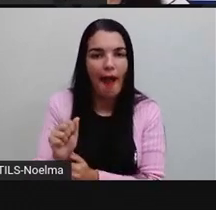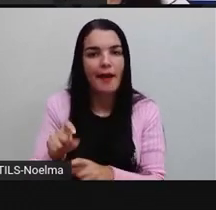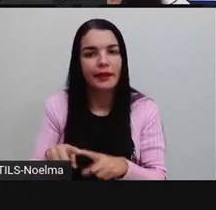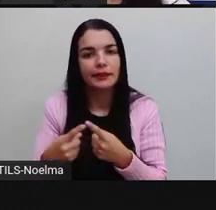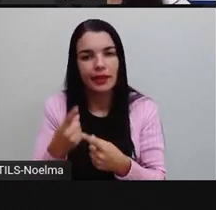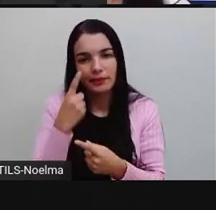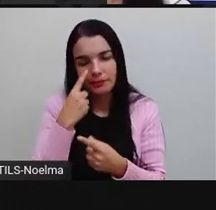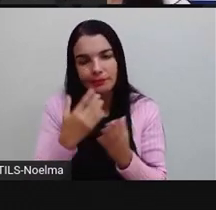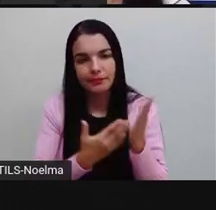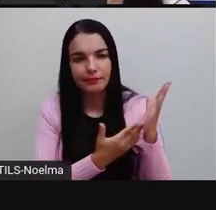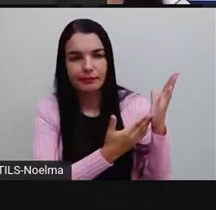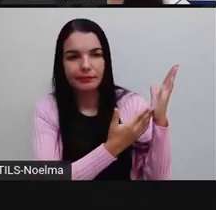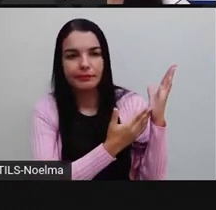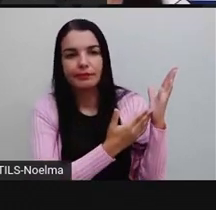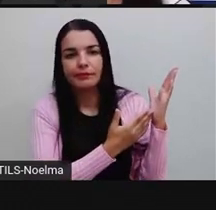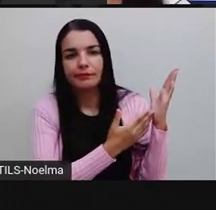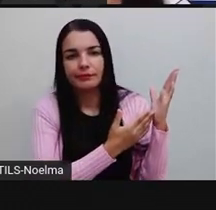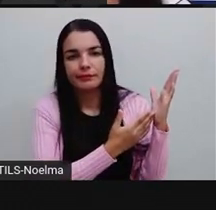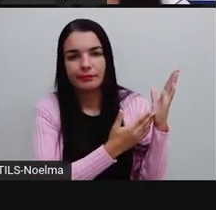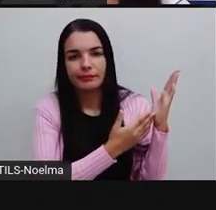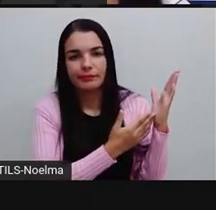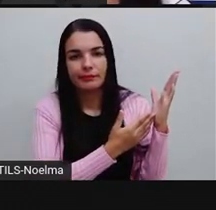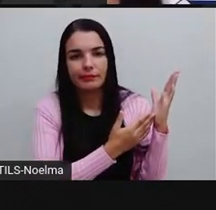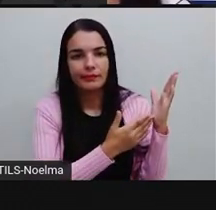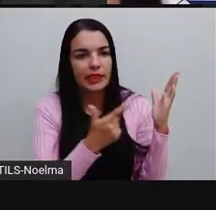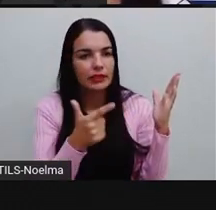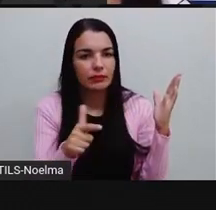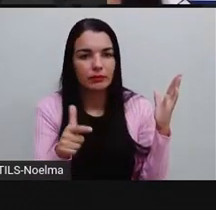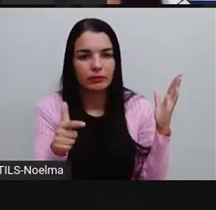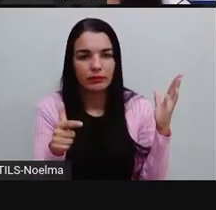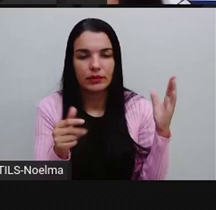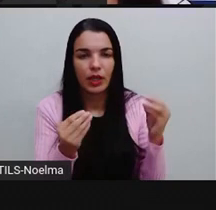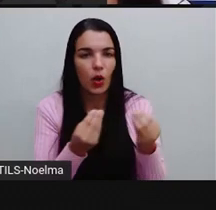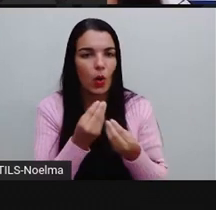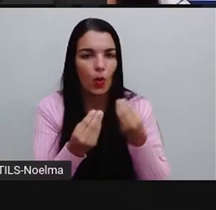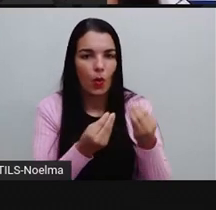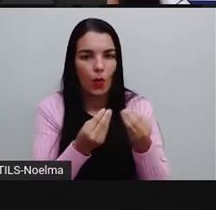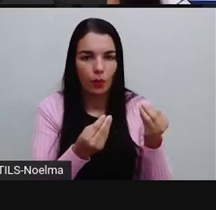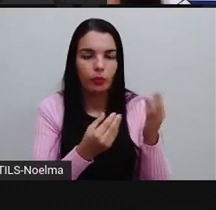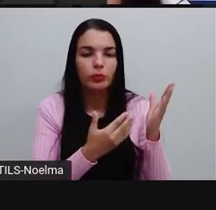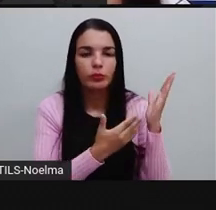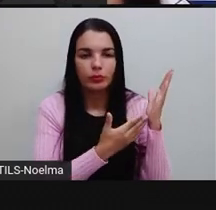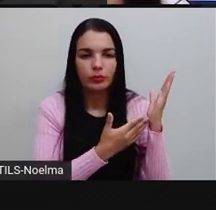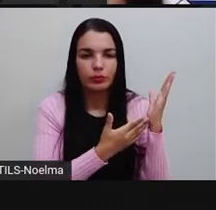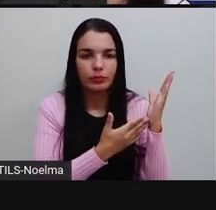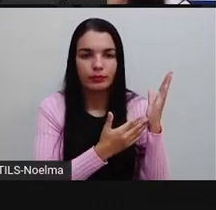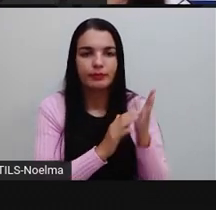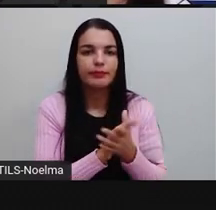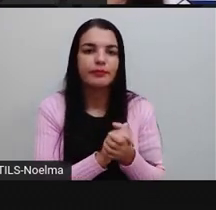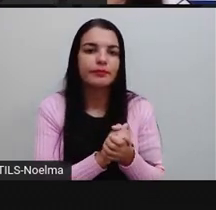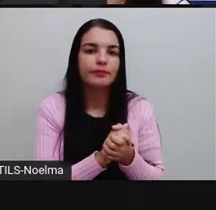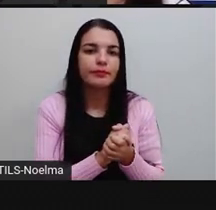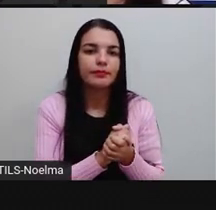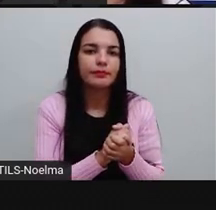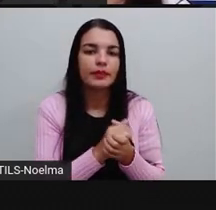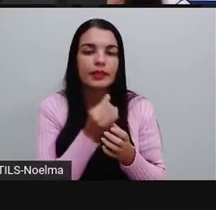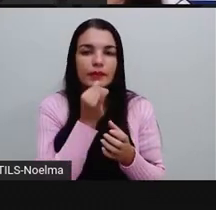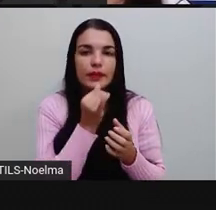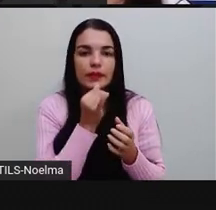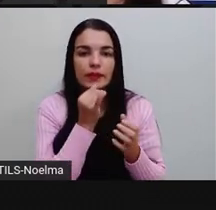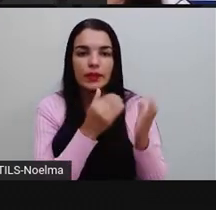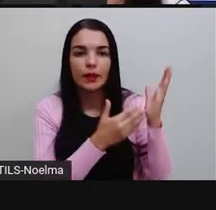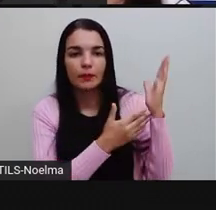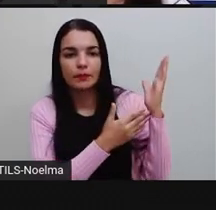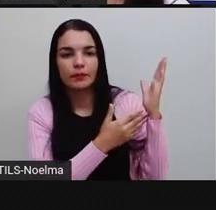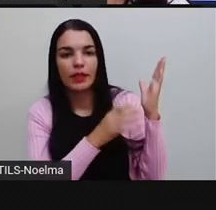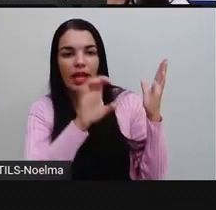não vai ficar. Juntar com, juntar de, junto, né? Juntar a. Neste caso, por exemplo, nós temos aí